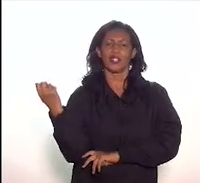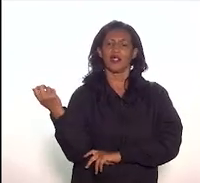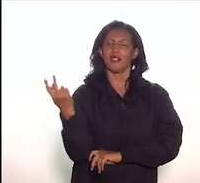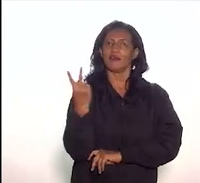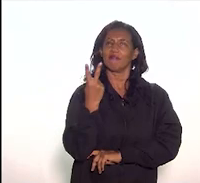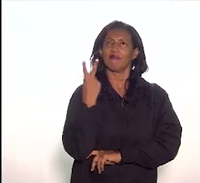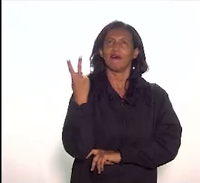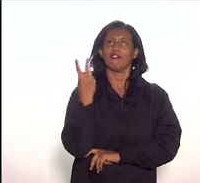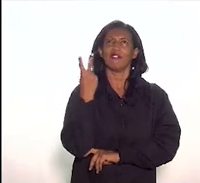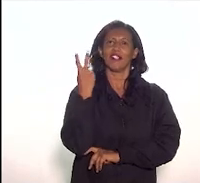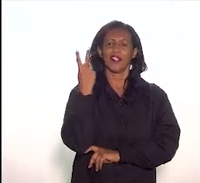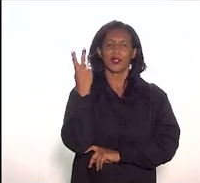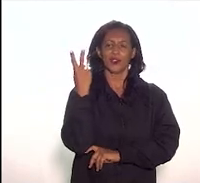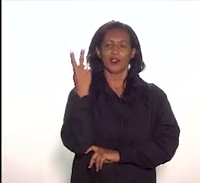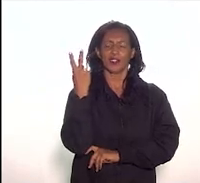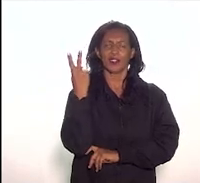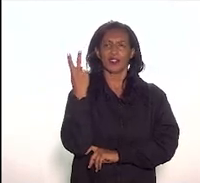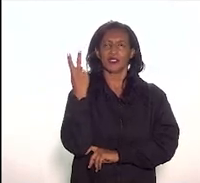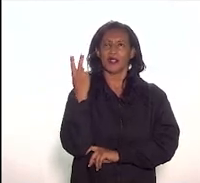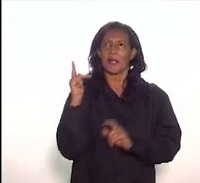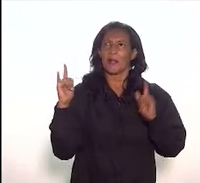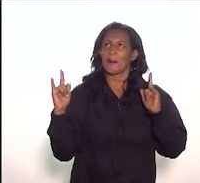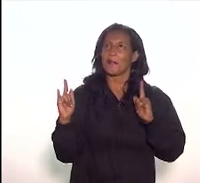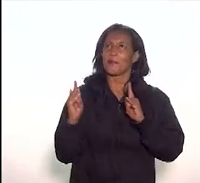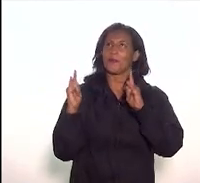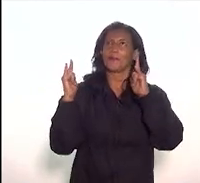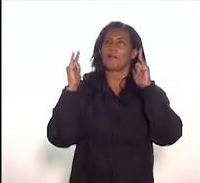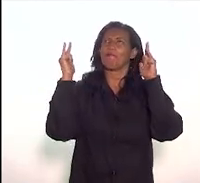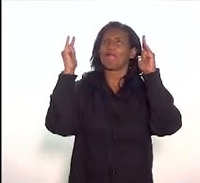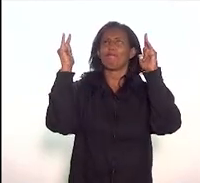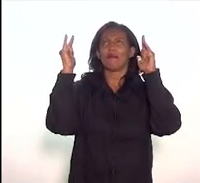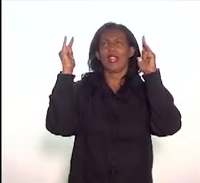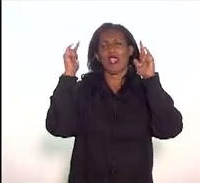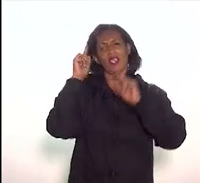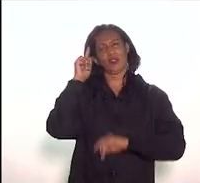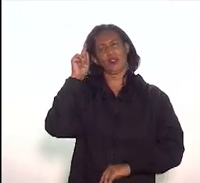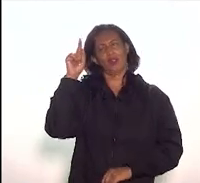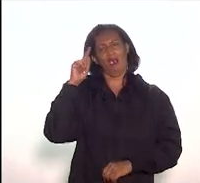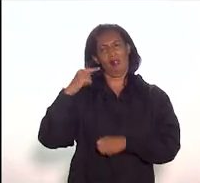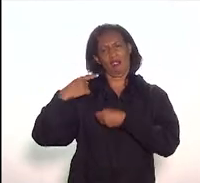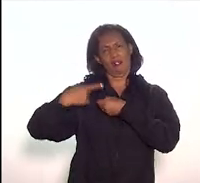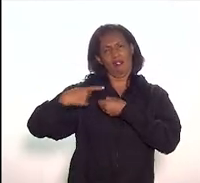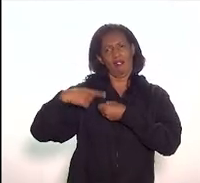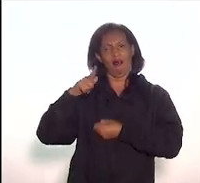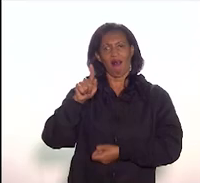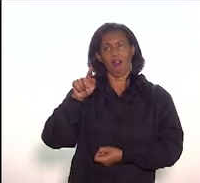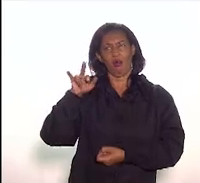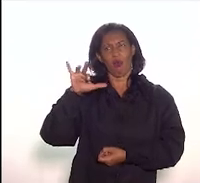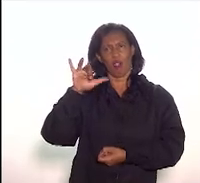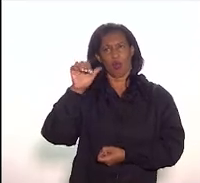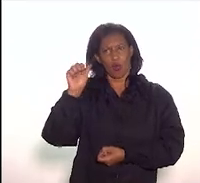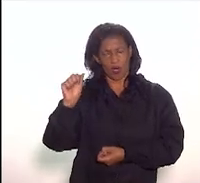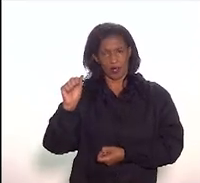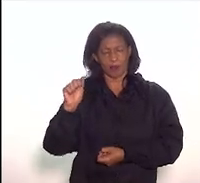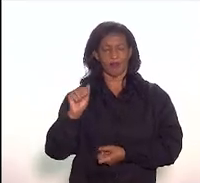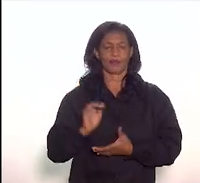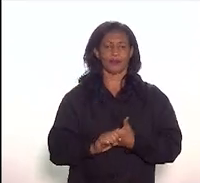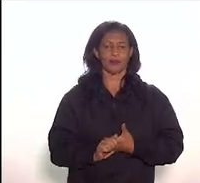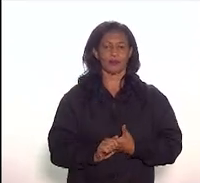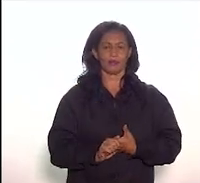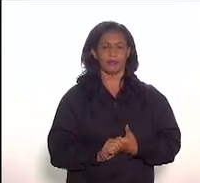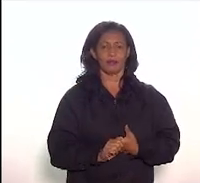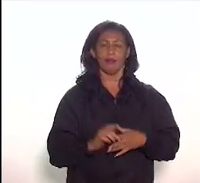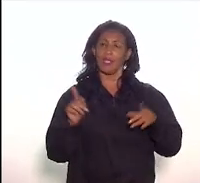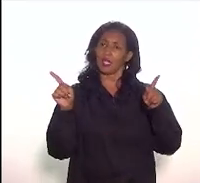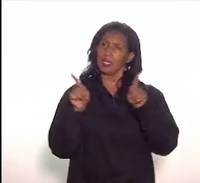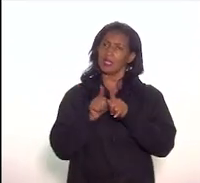magnânimo prédio na glória. É claro que participa desse projeto. E gostaria também de convidar